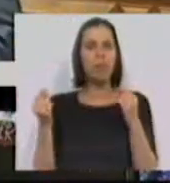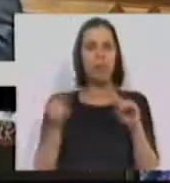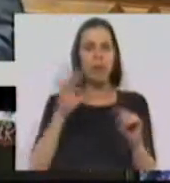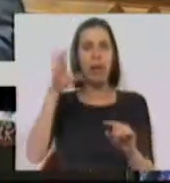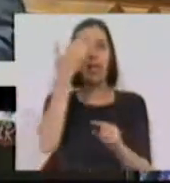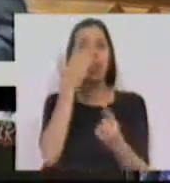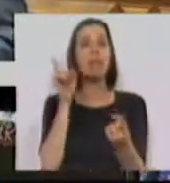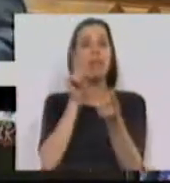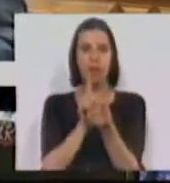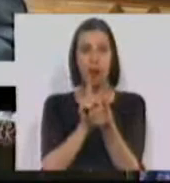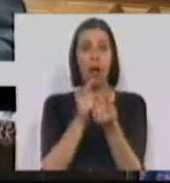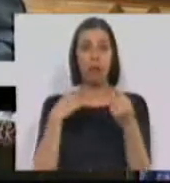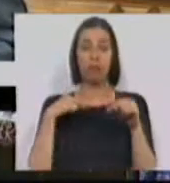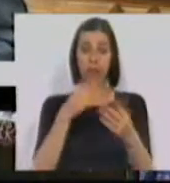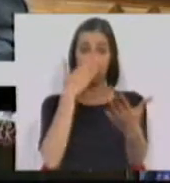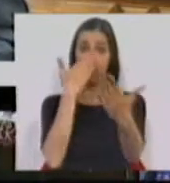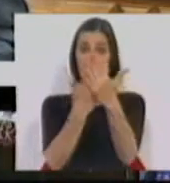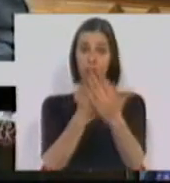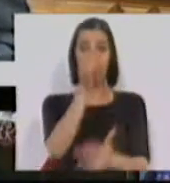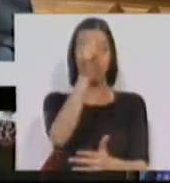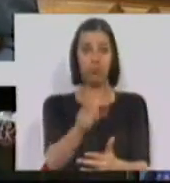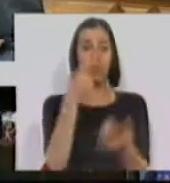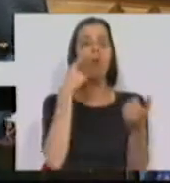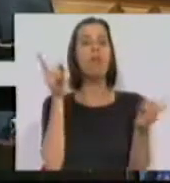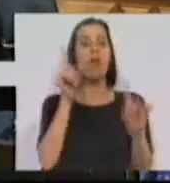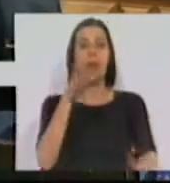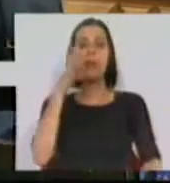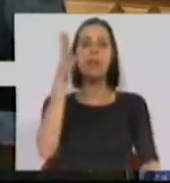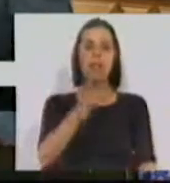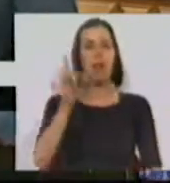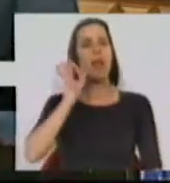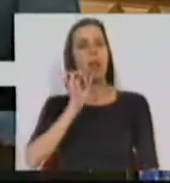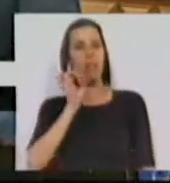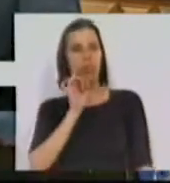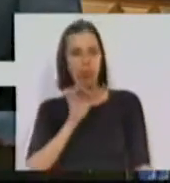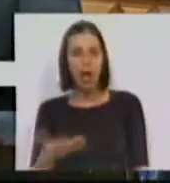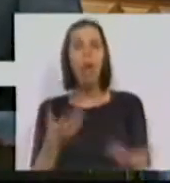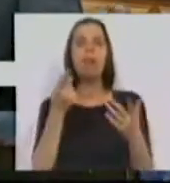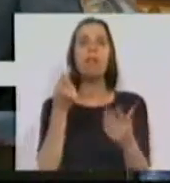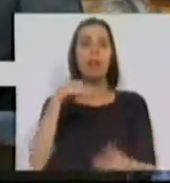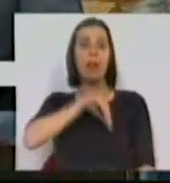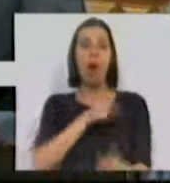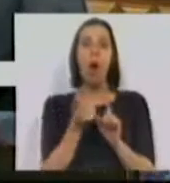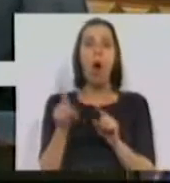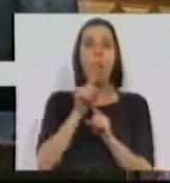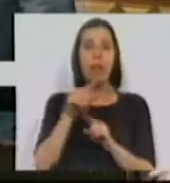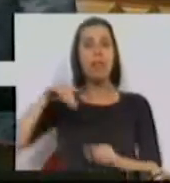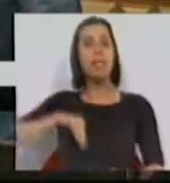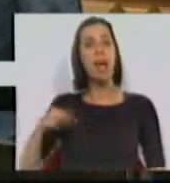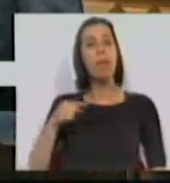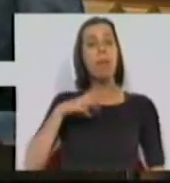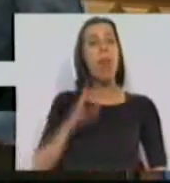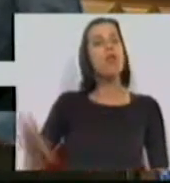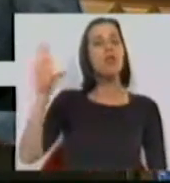quinzenal, quando eu aqui o confrontei e voltei a dizer-lhe que era importante aumentar o salário mínimo nacional,